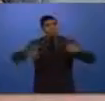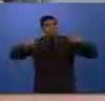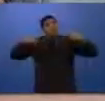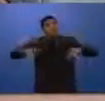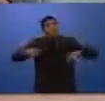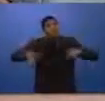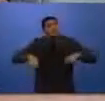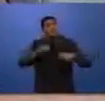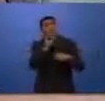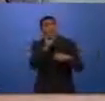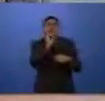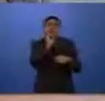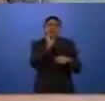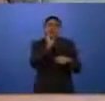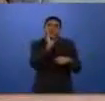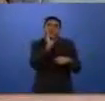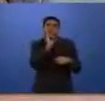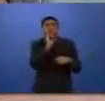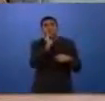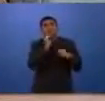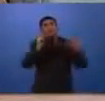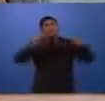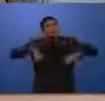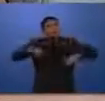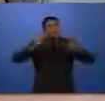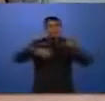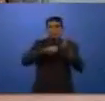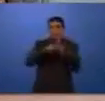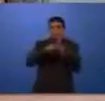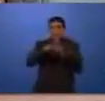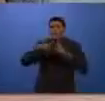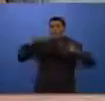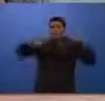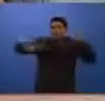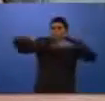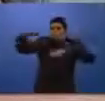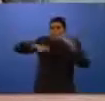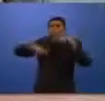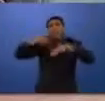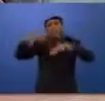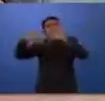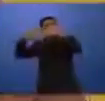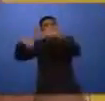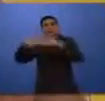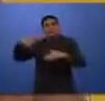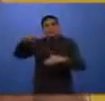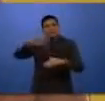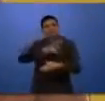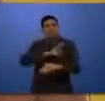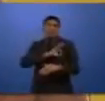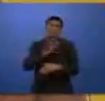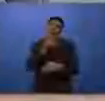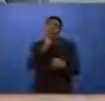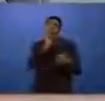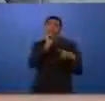dados que sejam possíveis de serem investigados, serem dirigenciados pelas autoridades policiais.